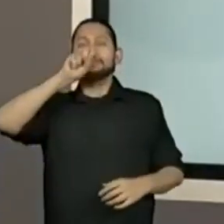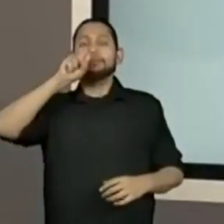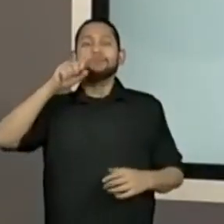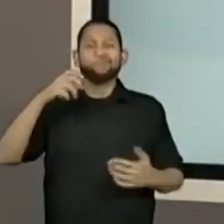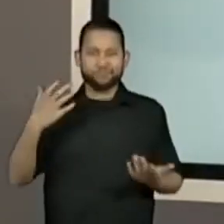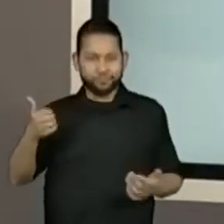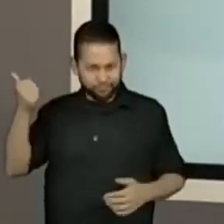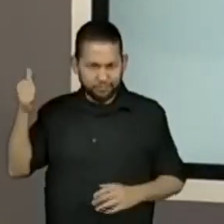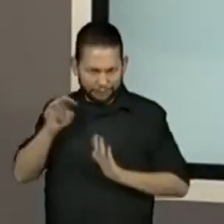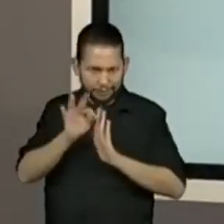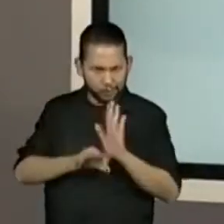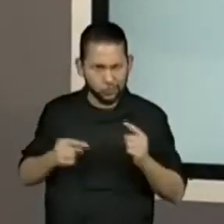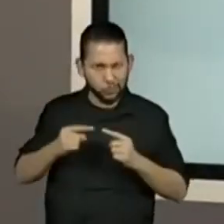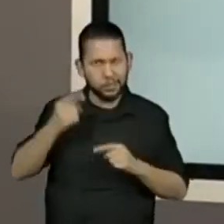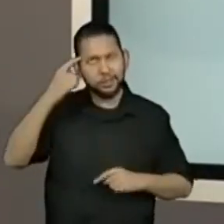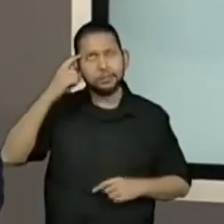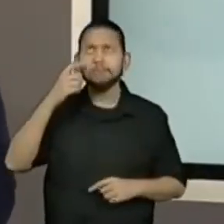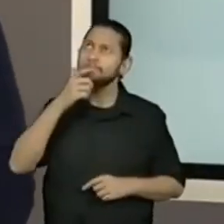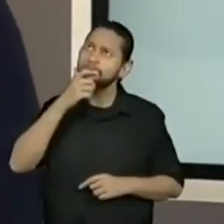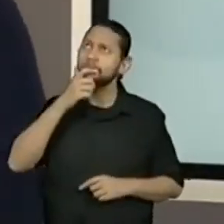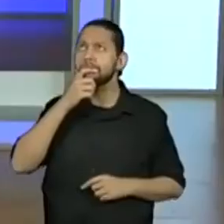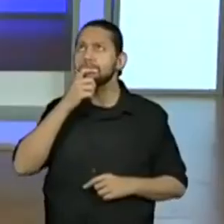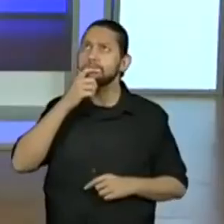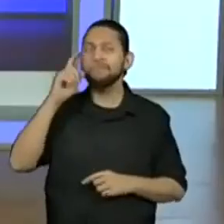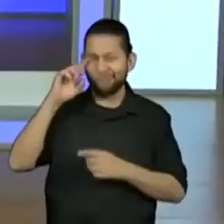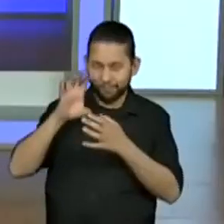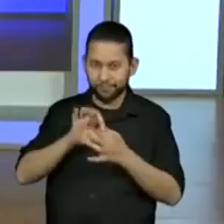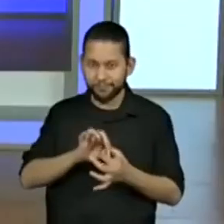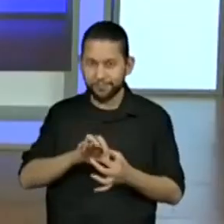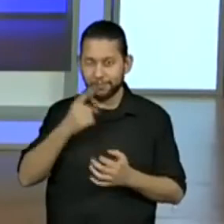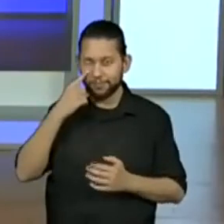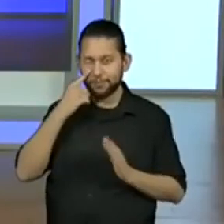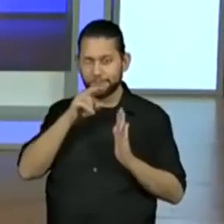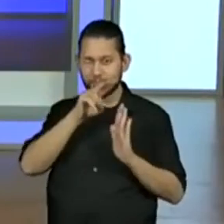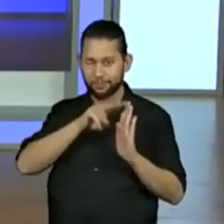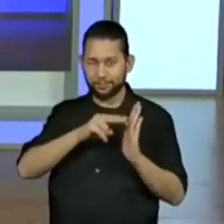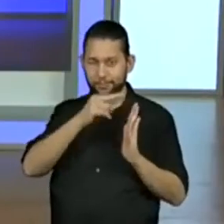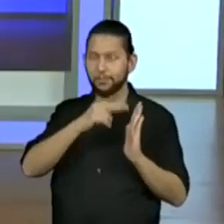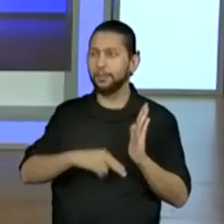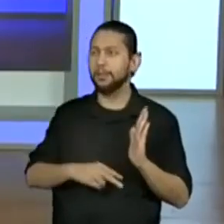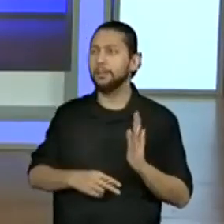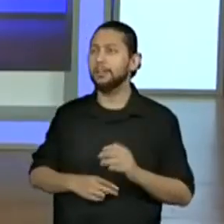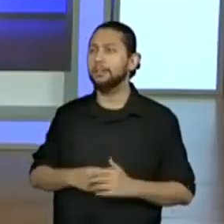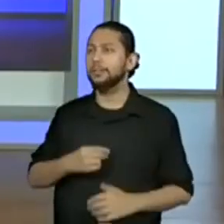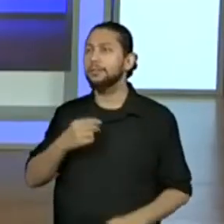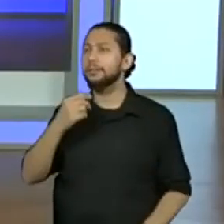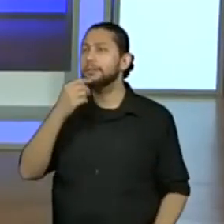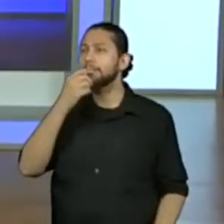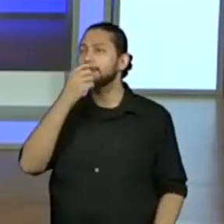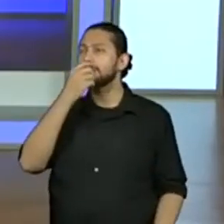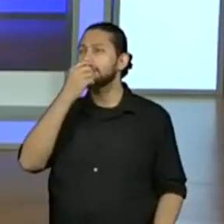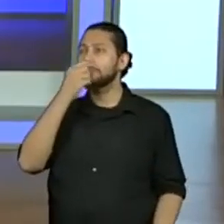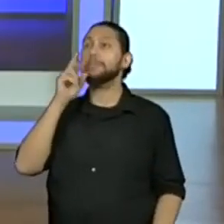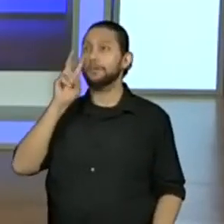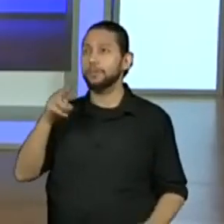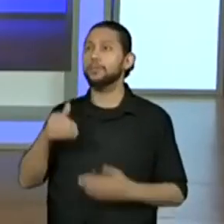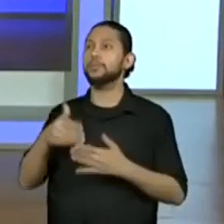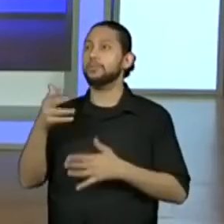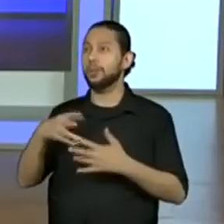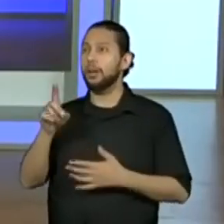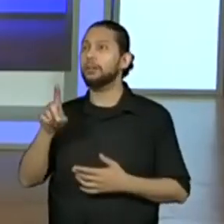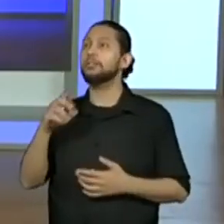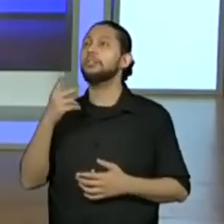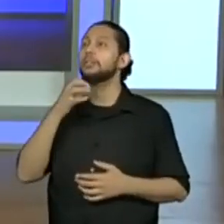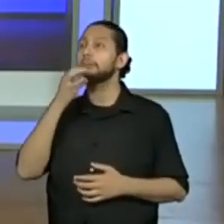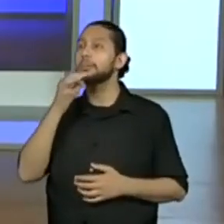texto tem a ver com isso? Hum, tenho certeza que sim. Vamos ver aí no chat o que tem a ver, o que o pessoal está falando,